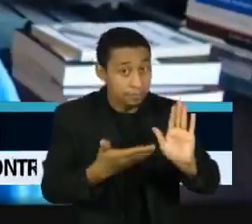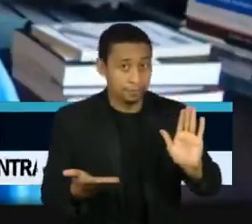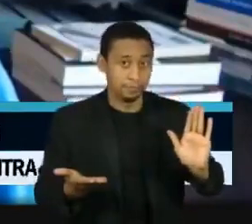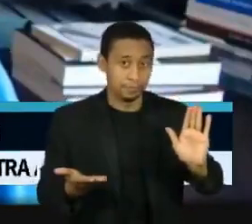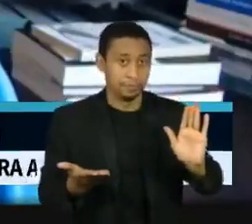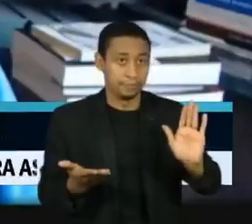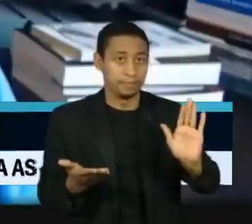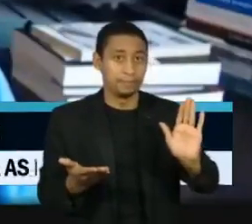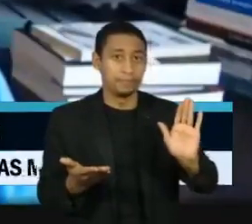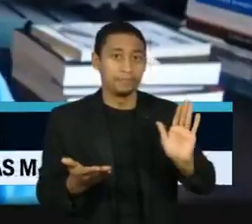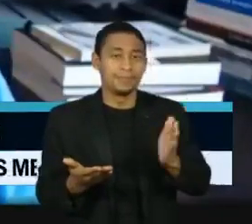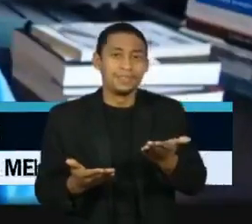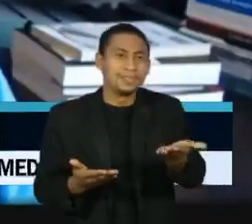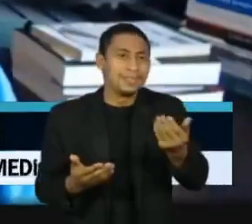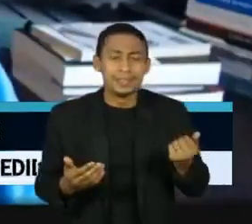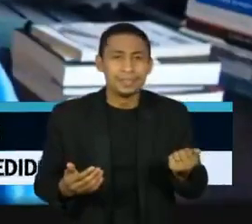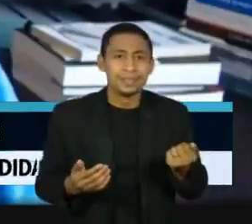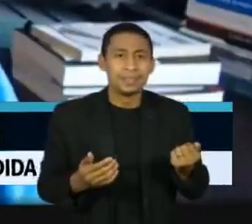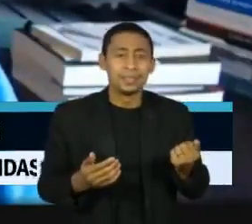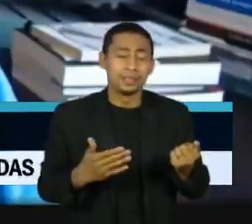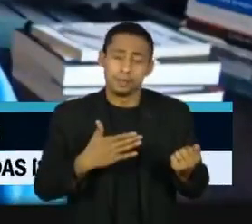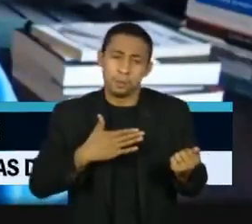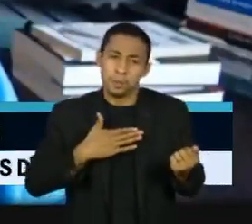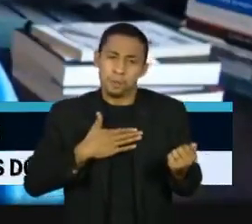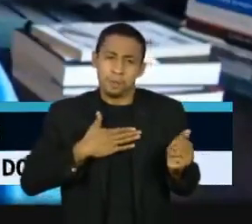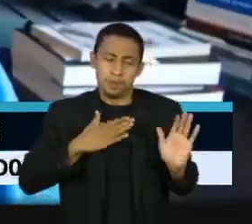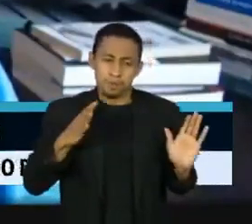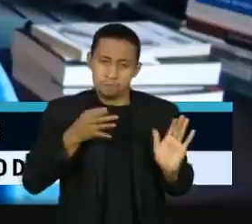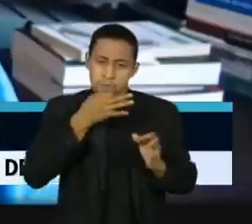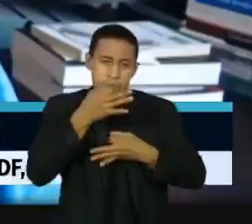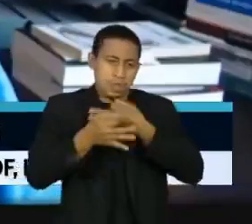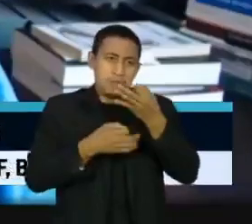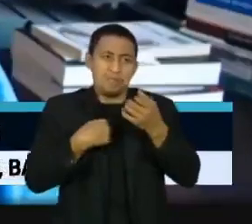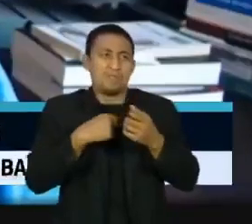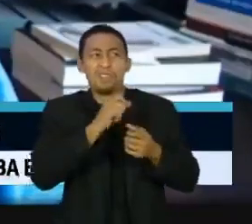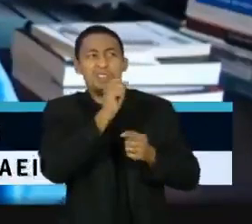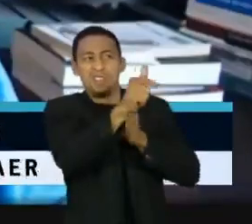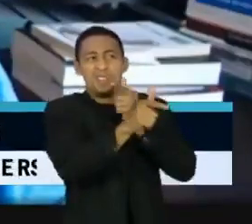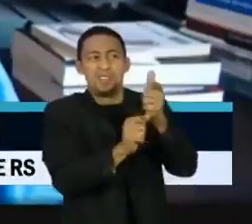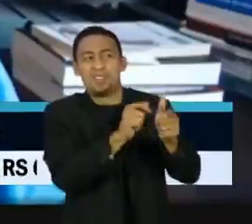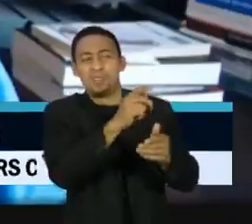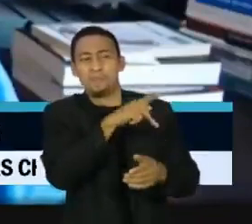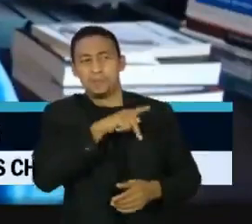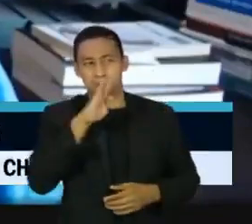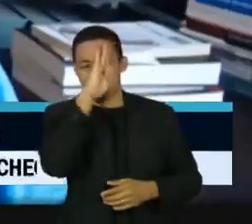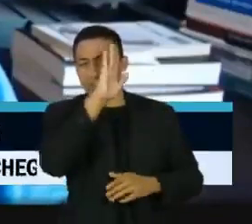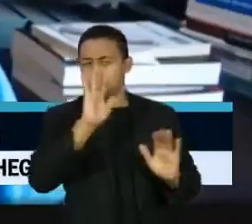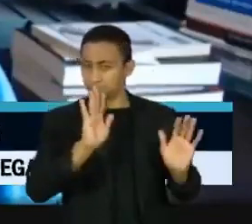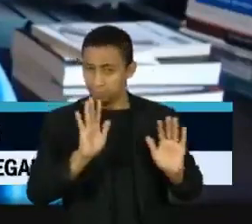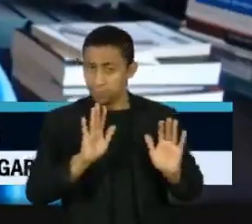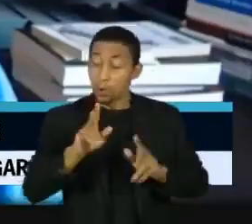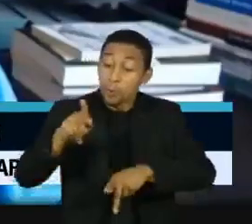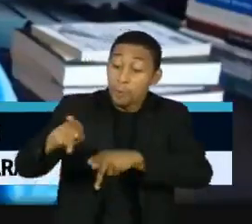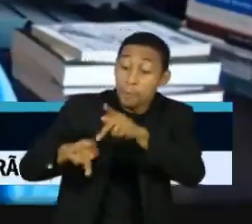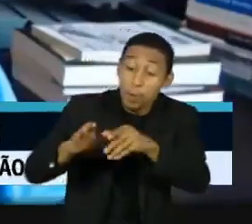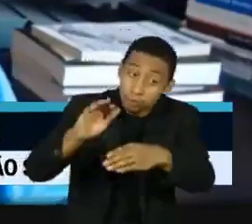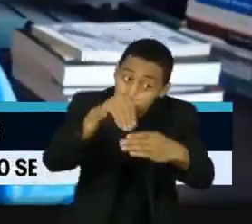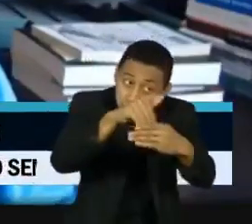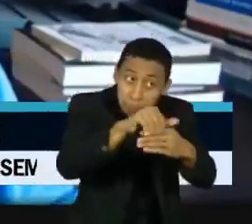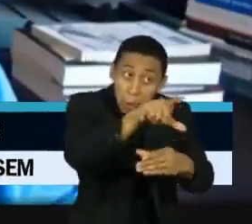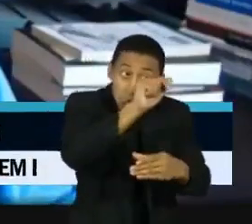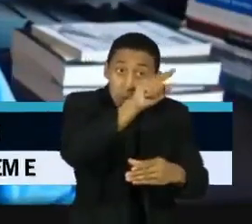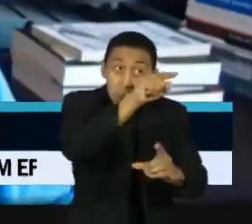reitero, não é meu papel, estou jogando pedra em quem está no poder hoje, porque foi o direito pelo povo. Mas,